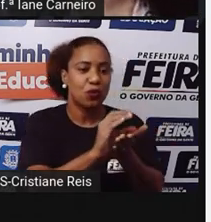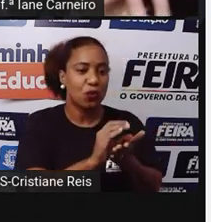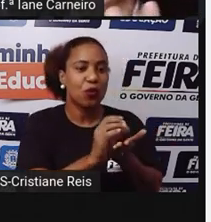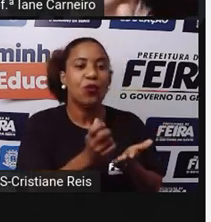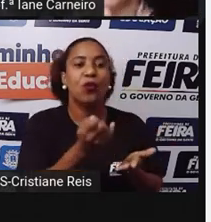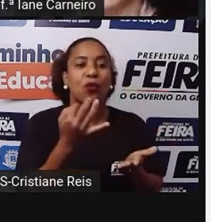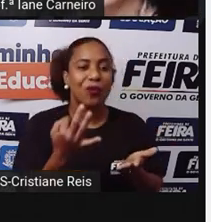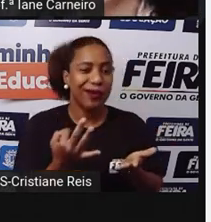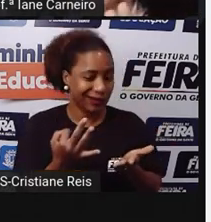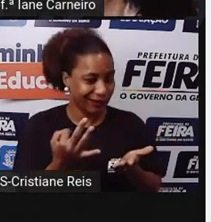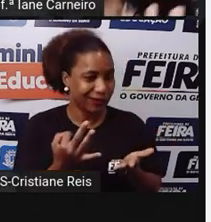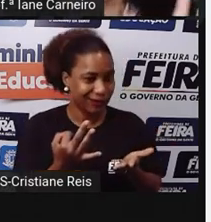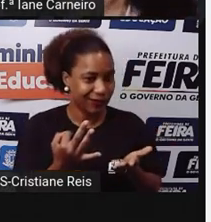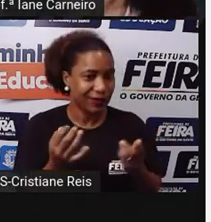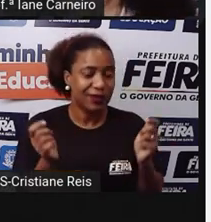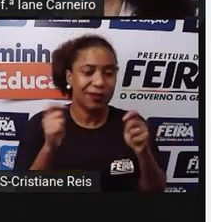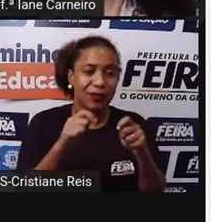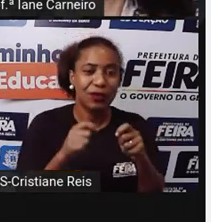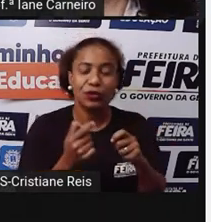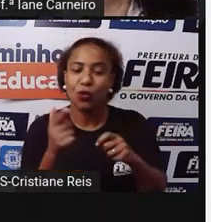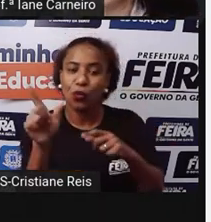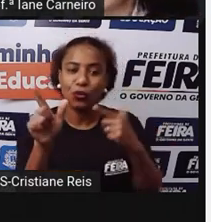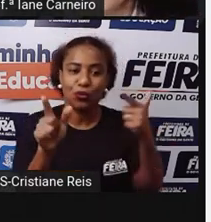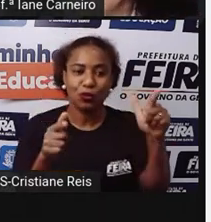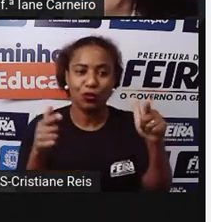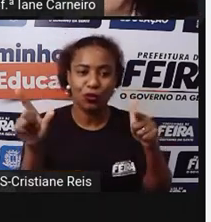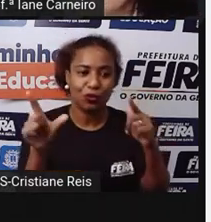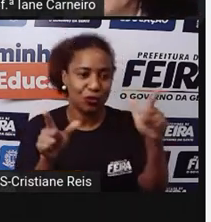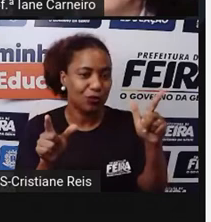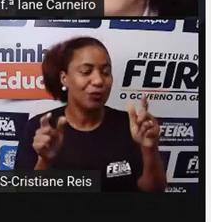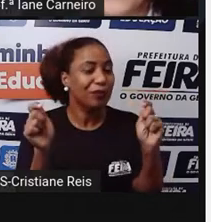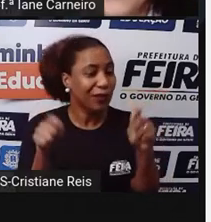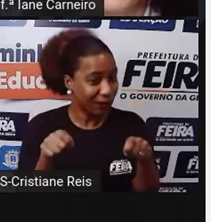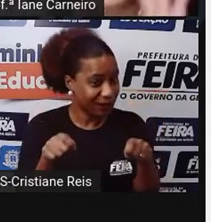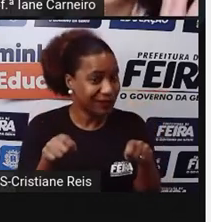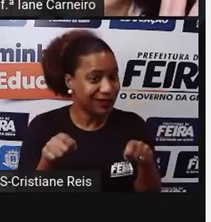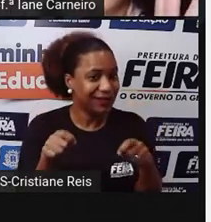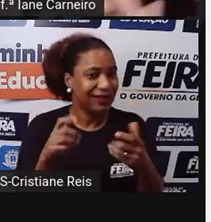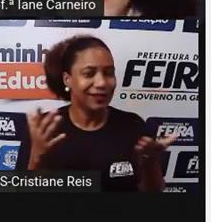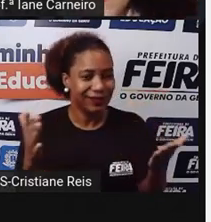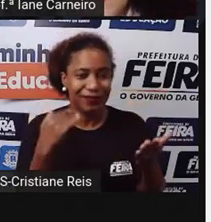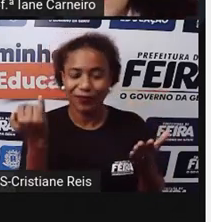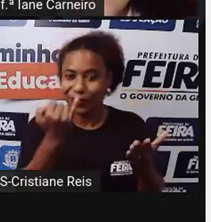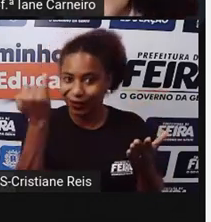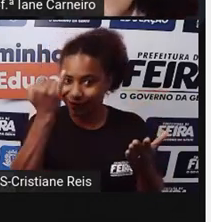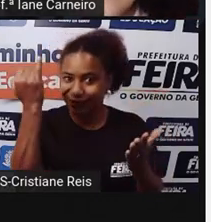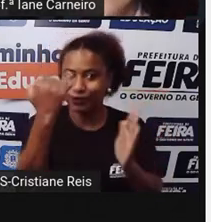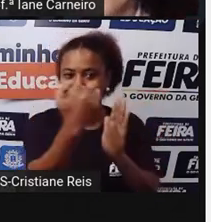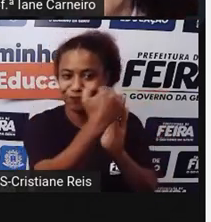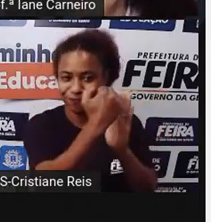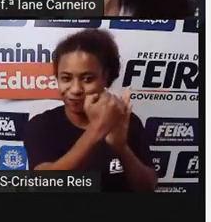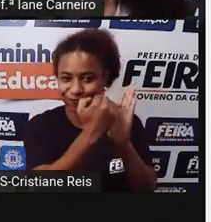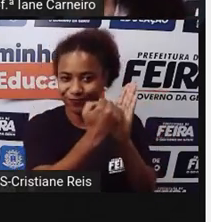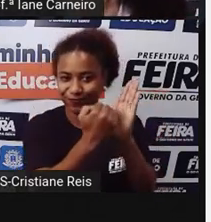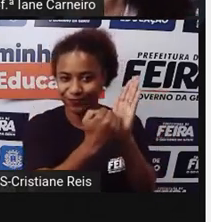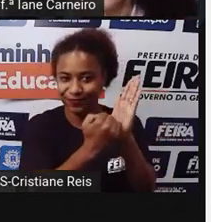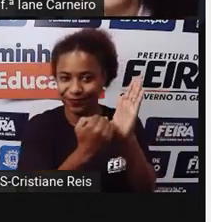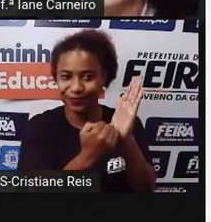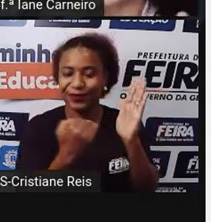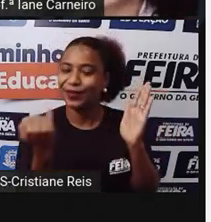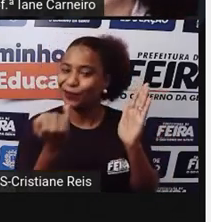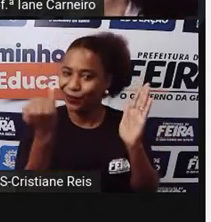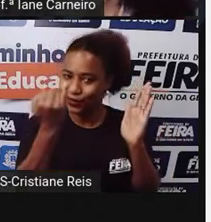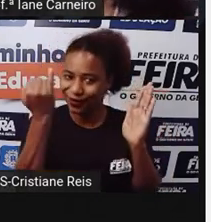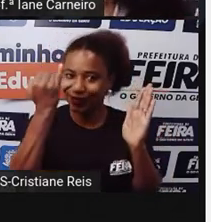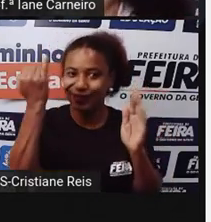Se você vai poder acrescentar Outros produtos aí Que você não teve na lista Então é importante Ter anotado tudo direitinho Para que você